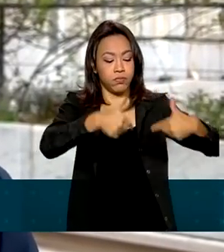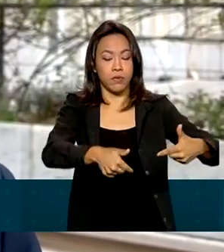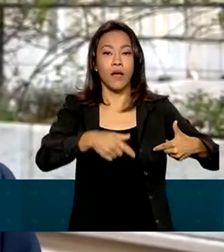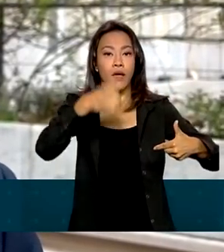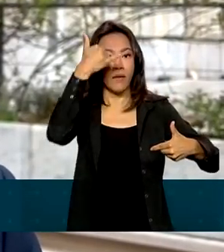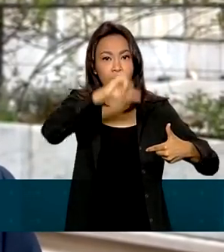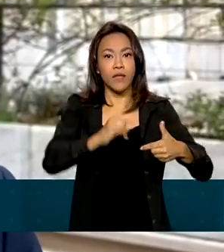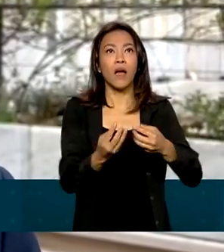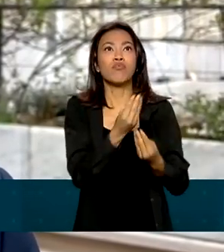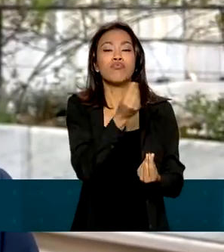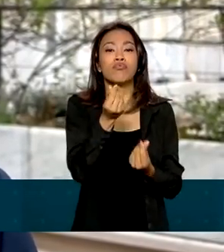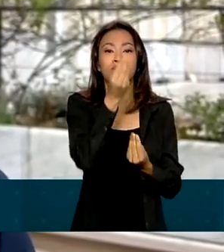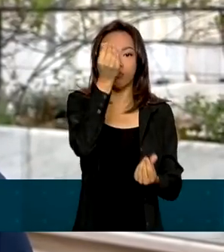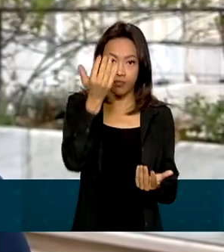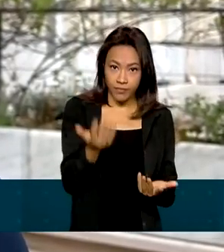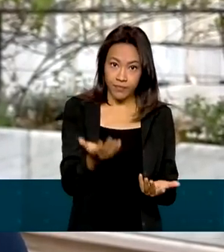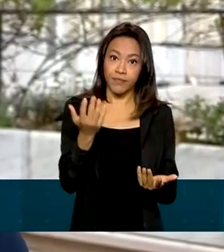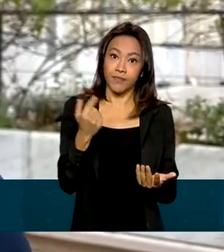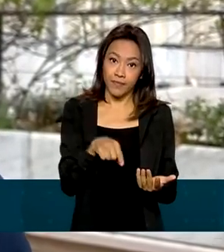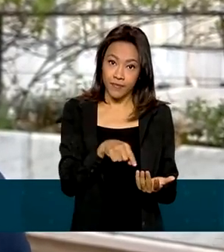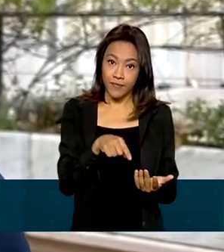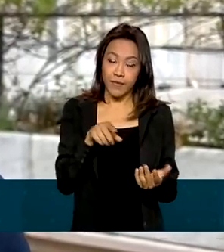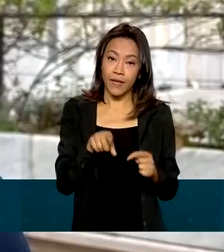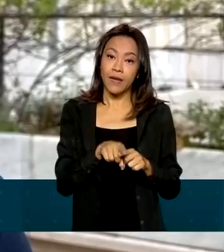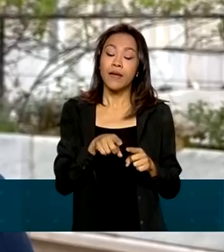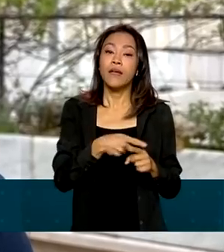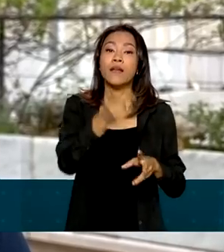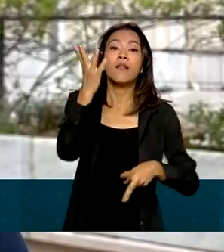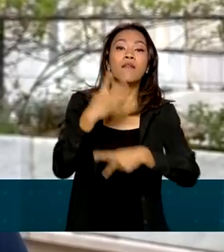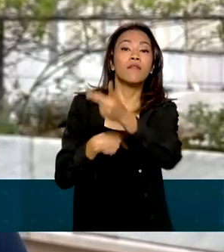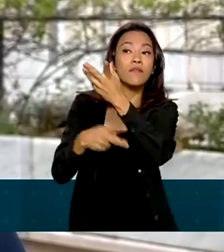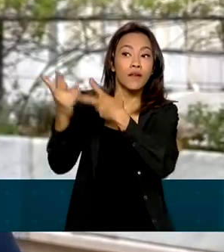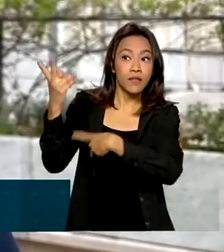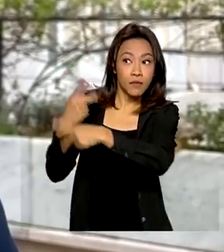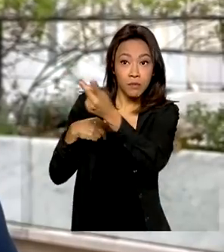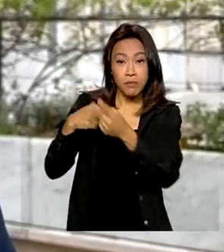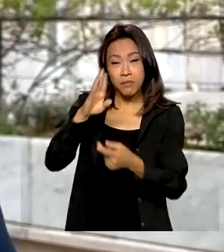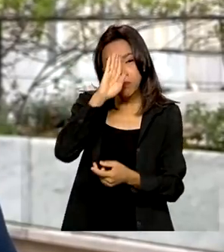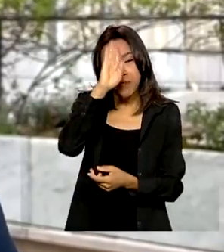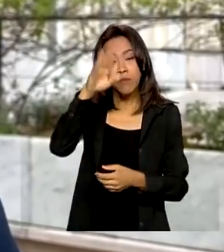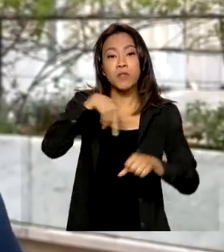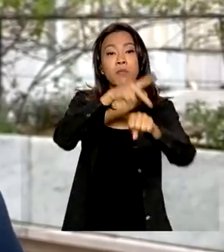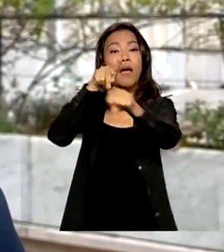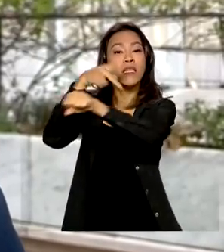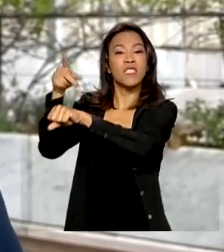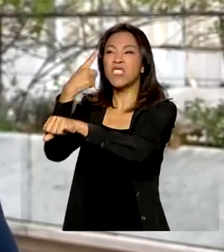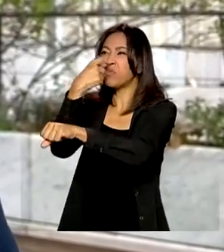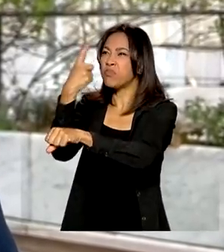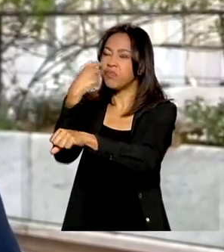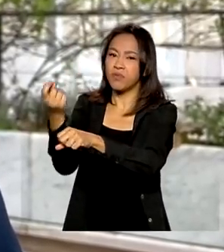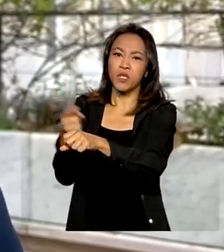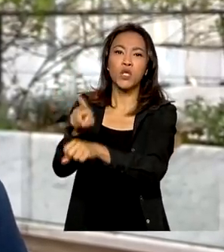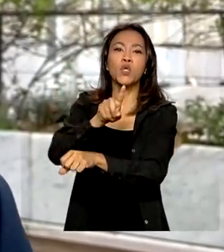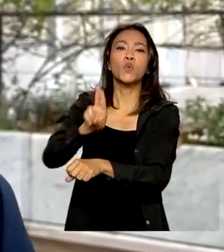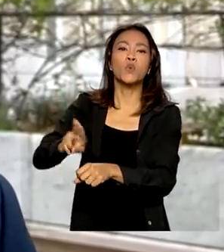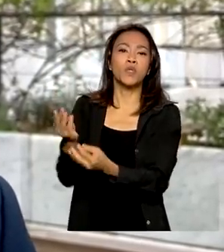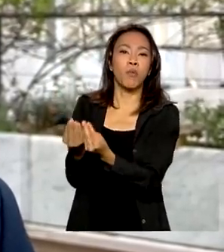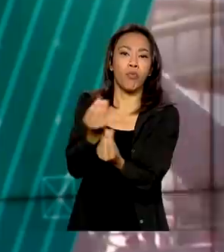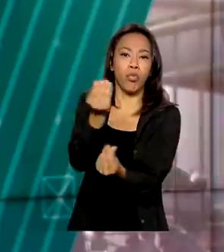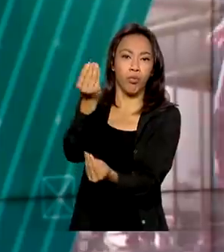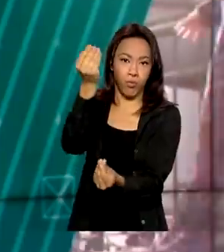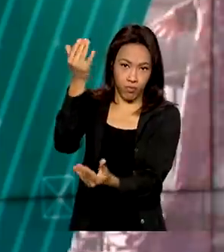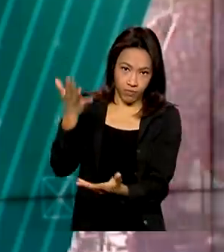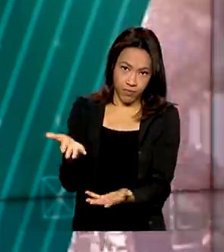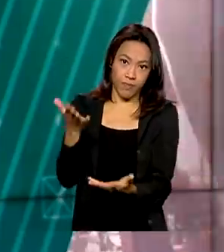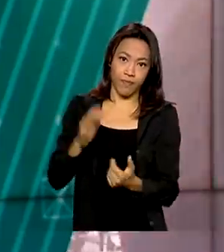importante para o Brasil ser um exportador de crédito para países, especialmente países poluidores, que ainda usam muito combustíveis fósseis.